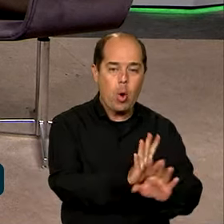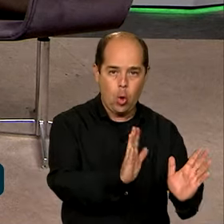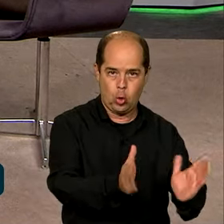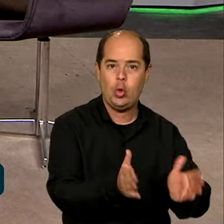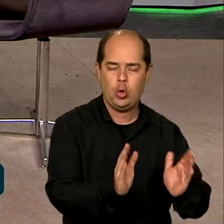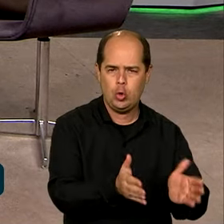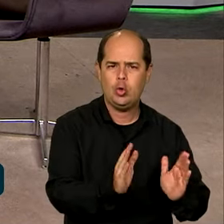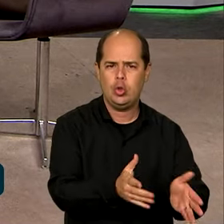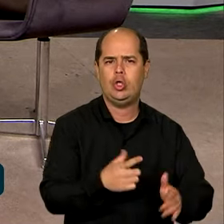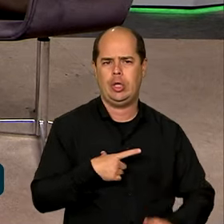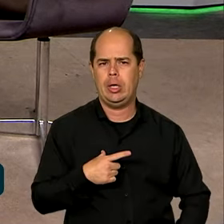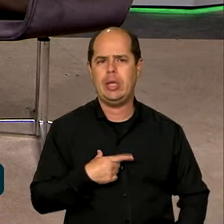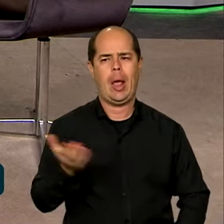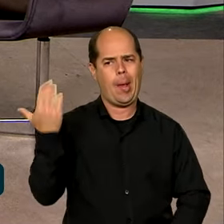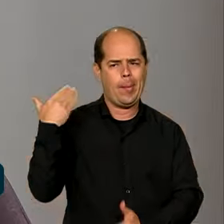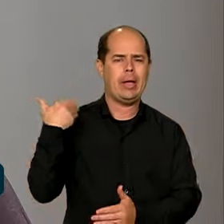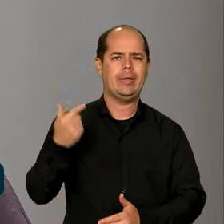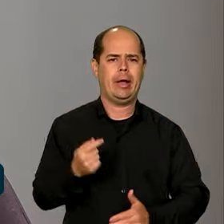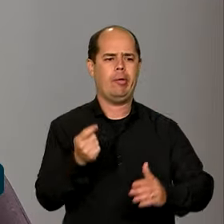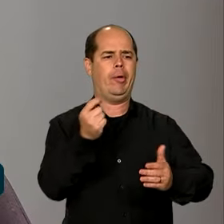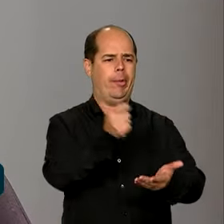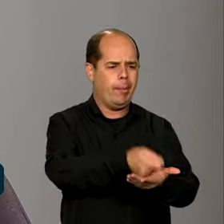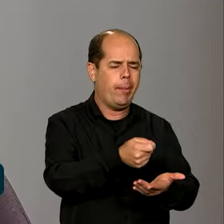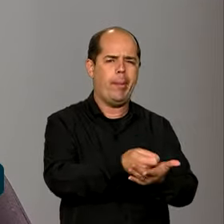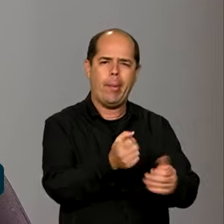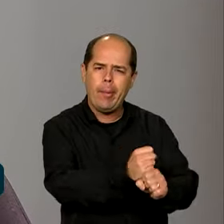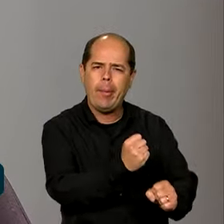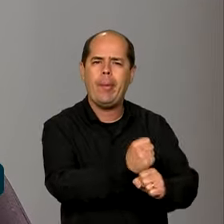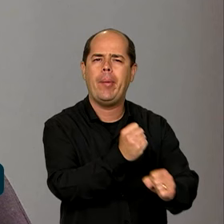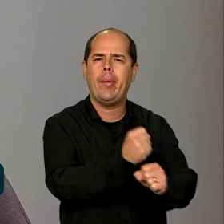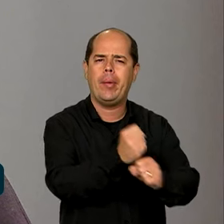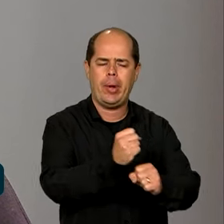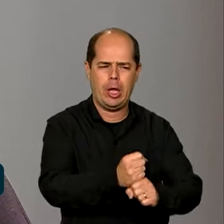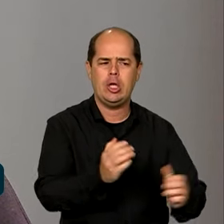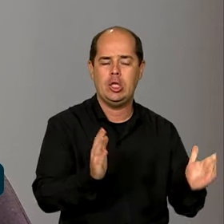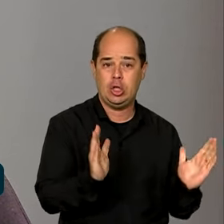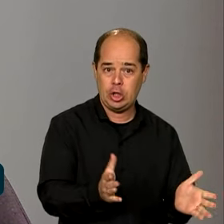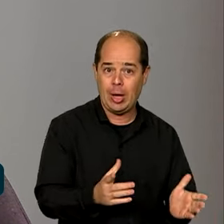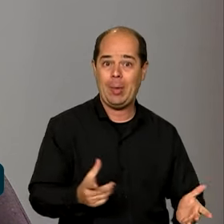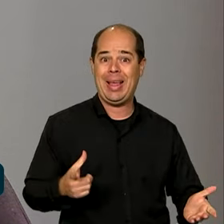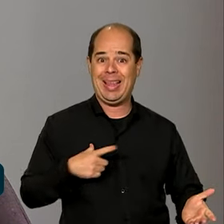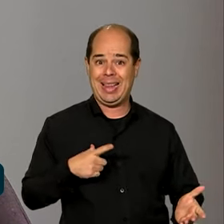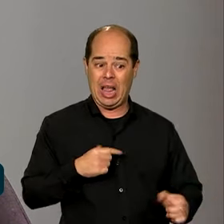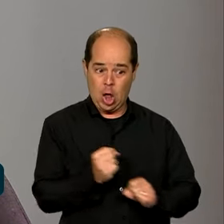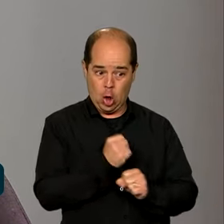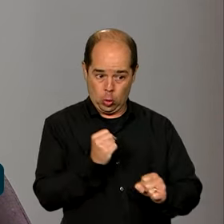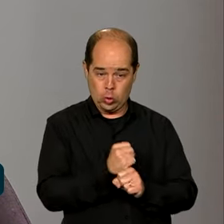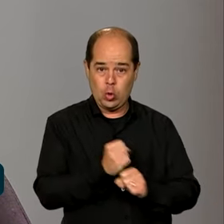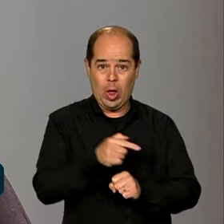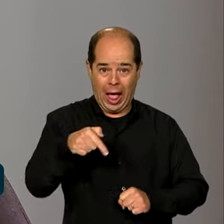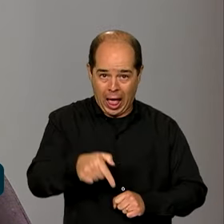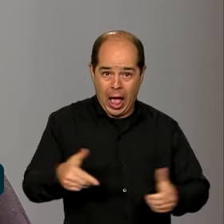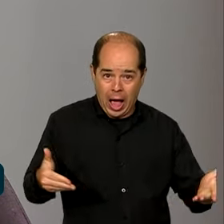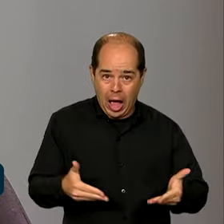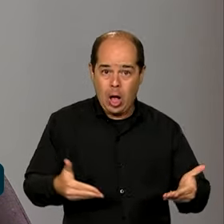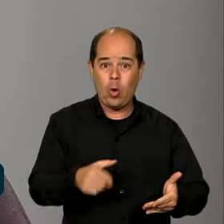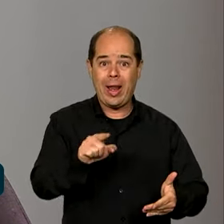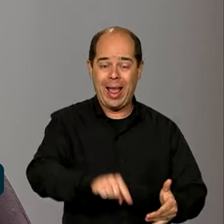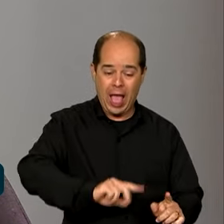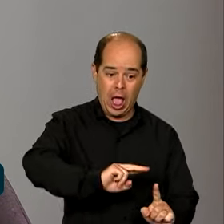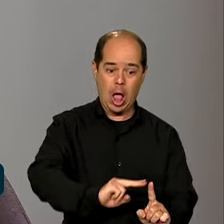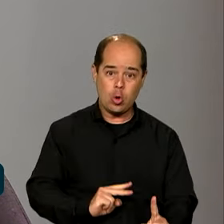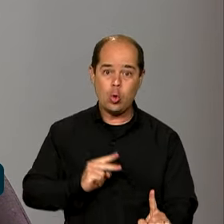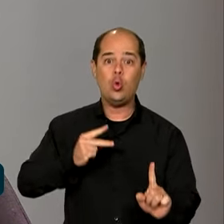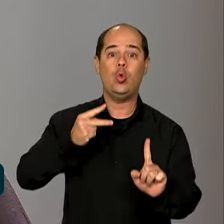aproveitar todos os investimentos que já foram realizados. E o que está sendo construído no projeto vai ser justamente quase que duplicar